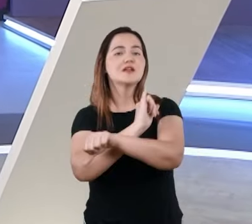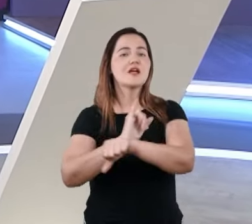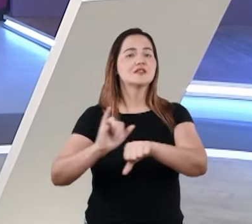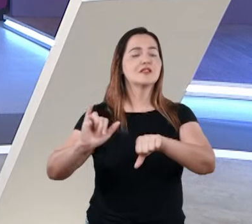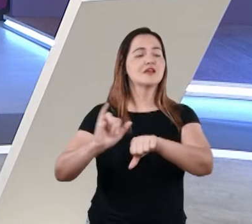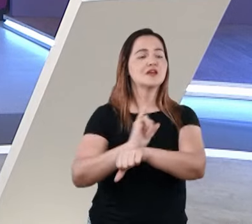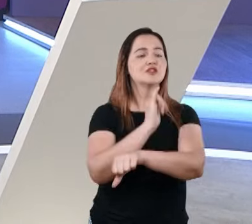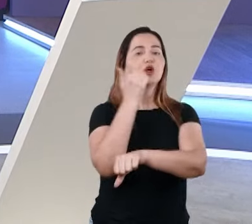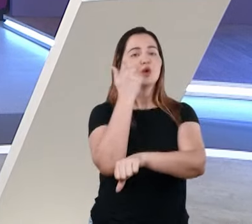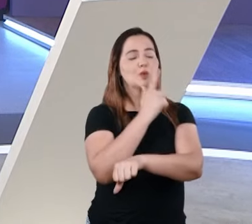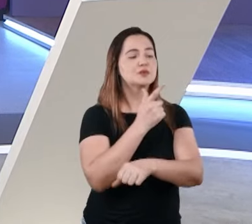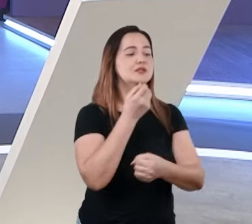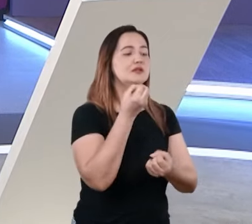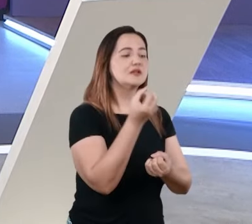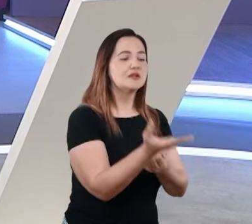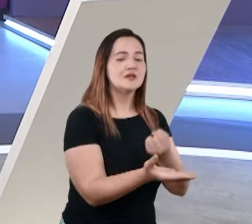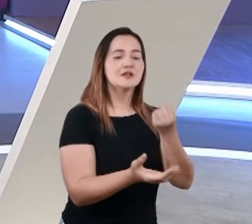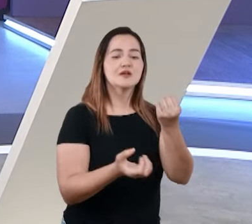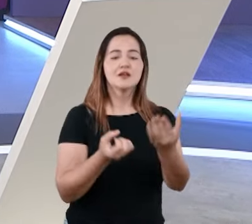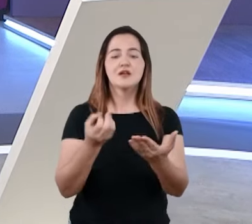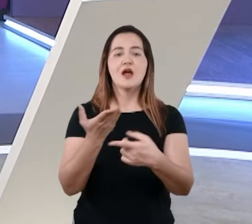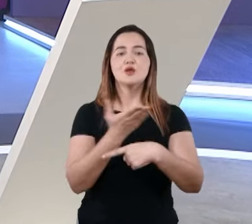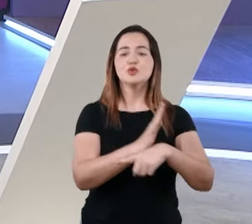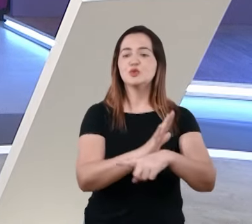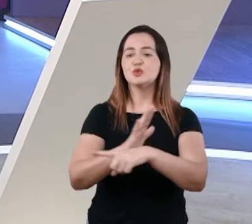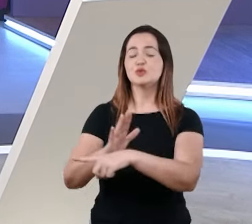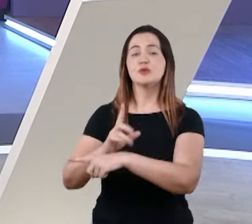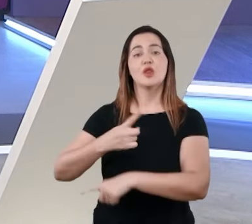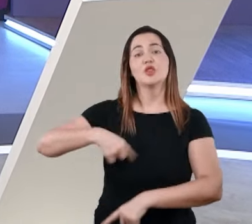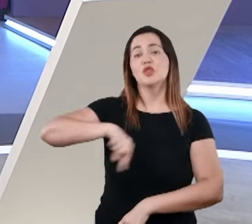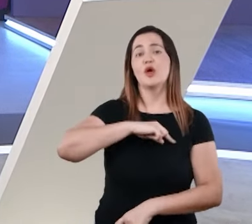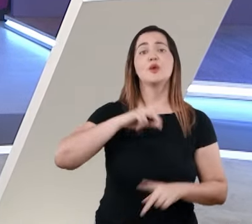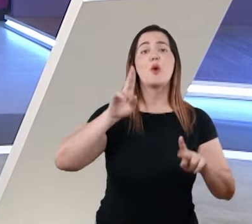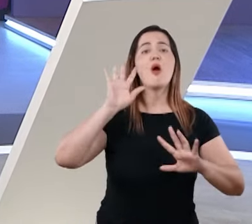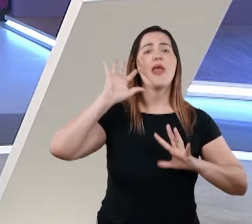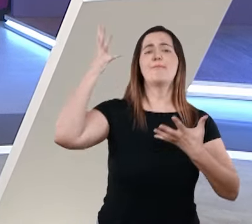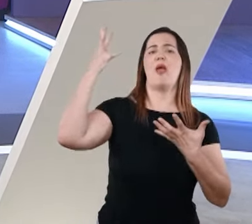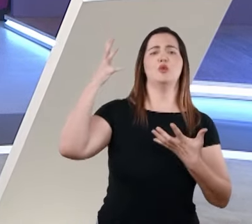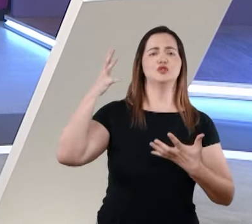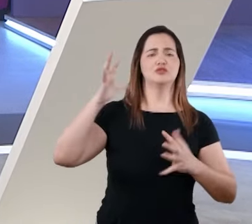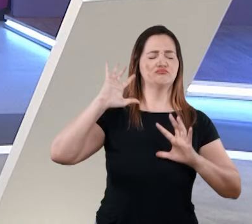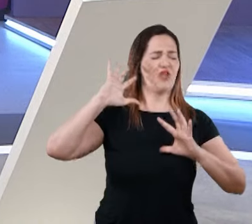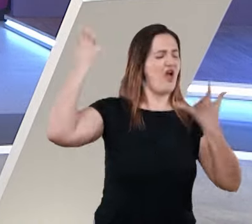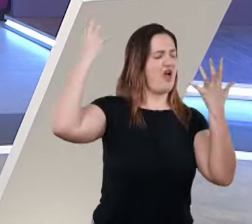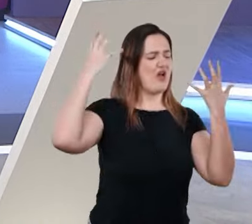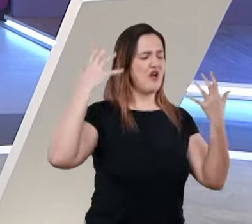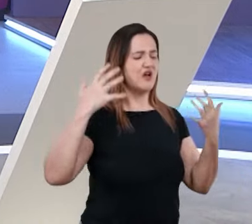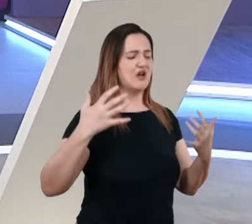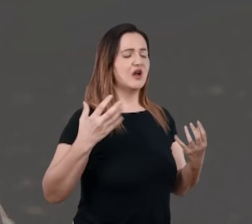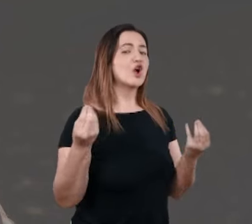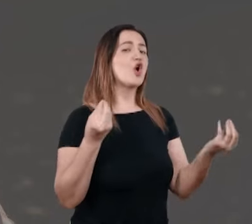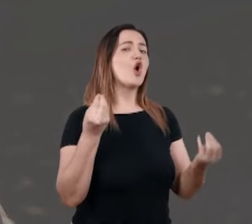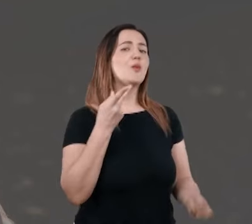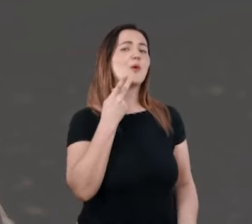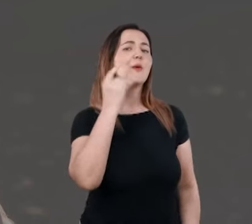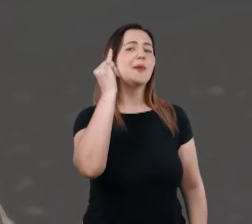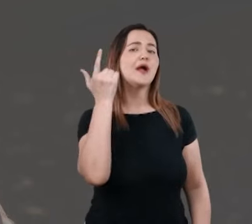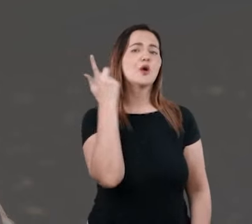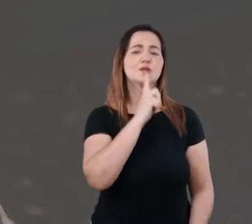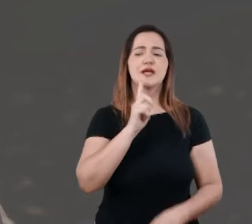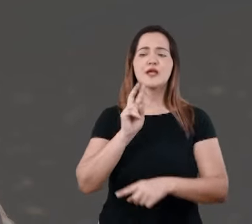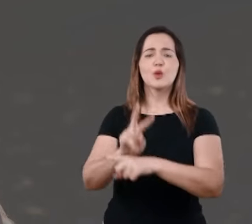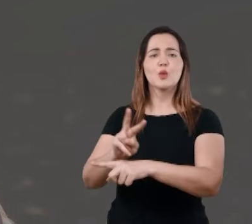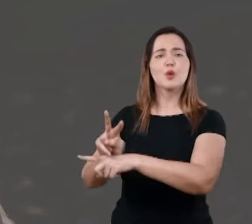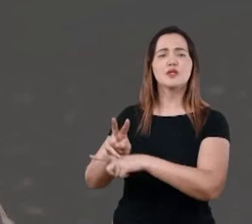para lidar com filhos rebeldes, que somos nós, seres pecadores. Agora, como é que um pai